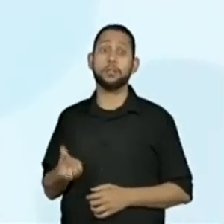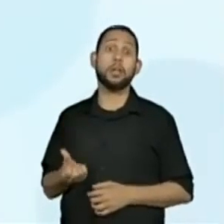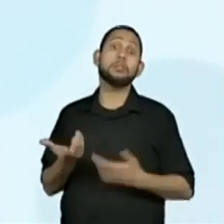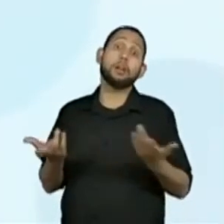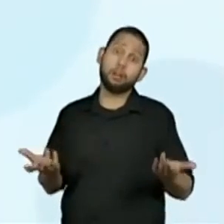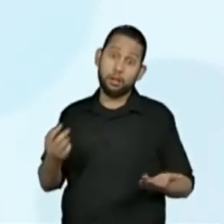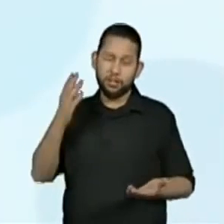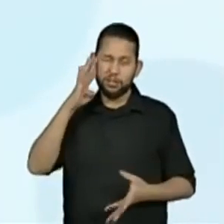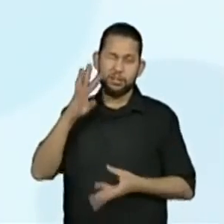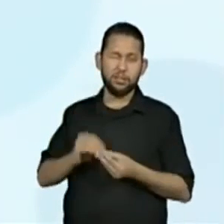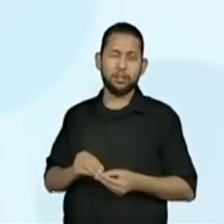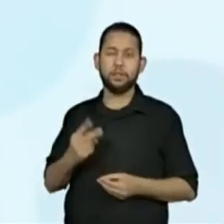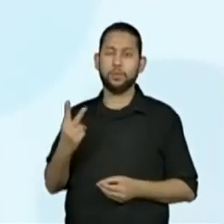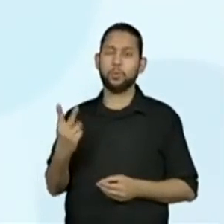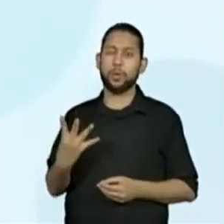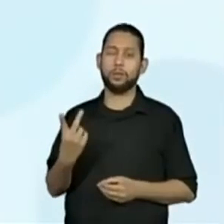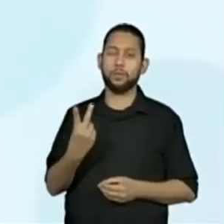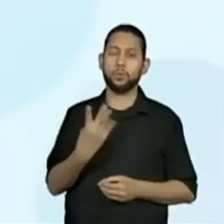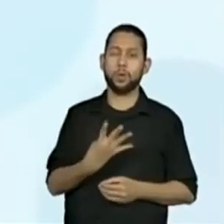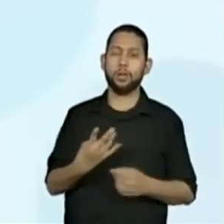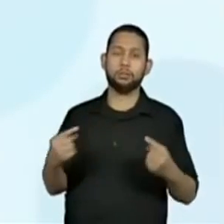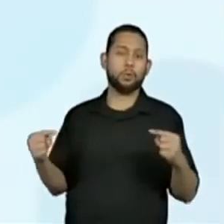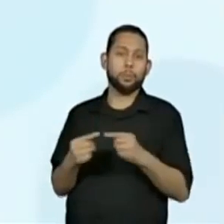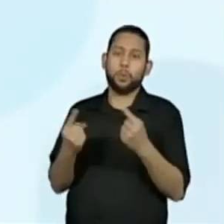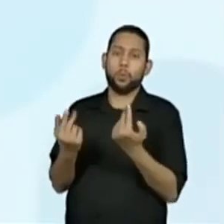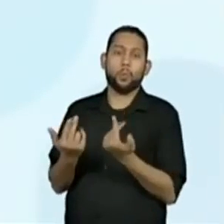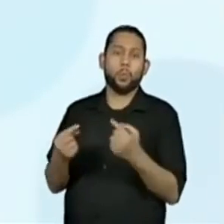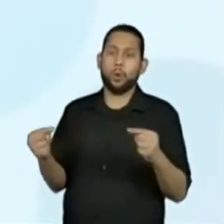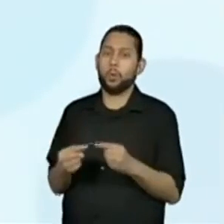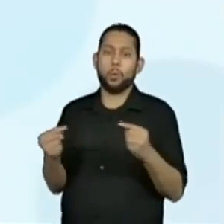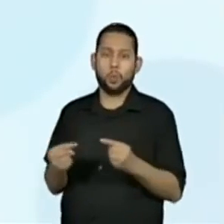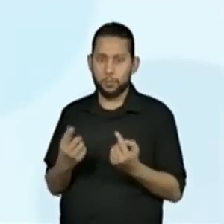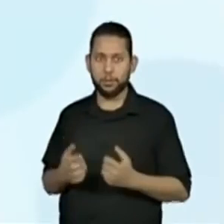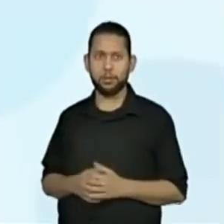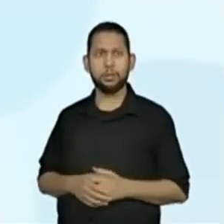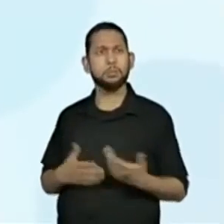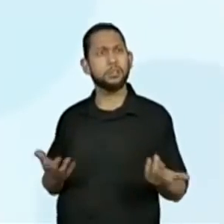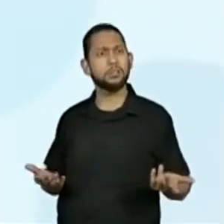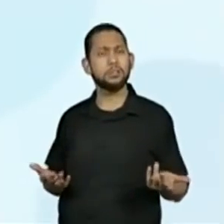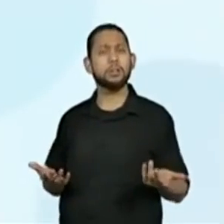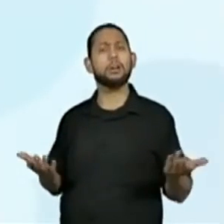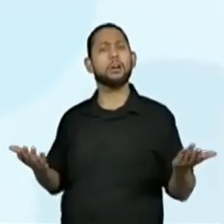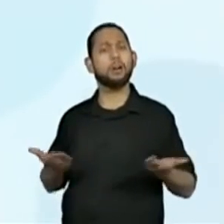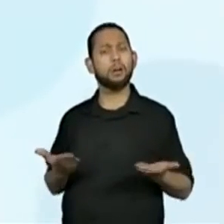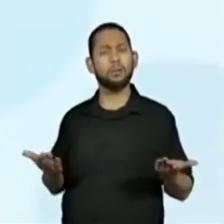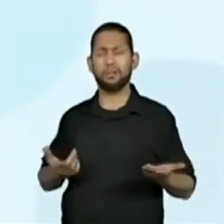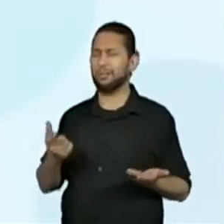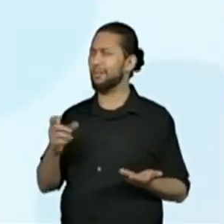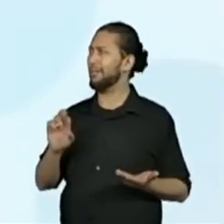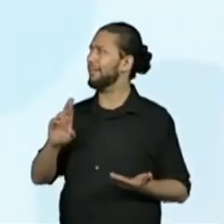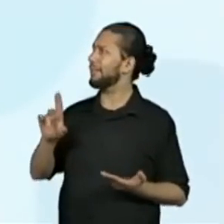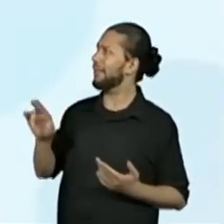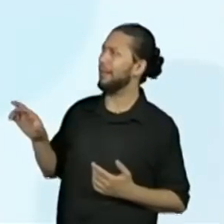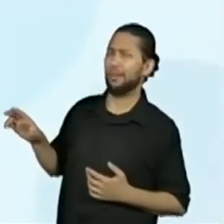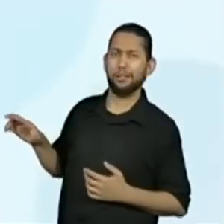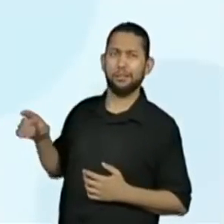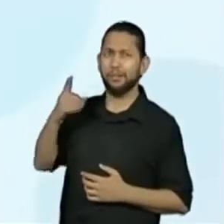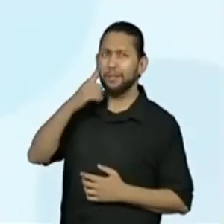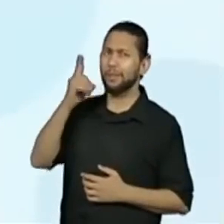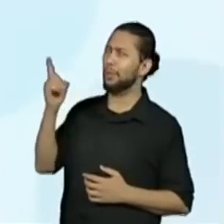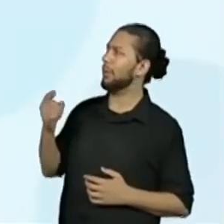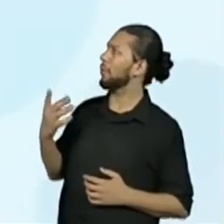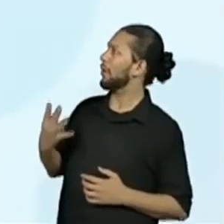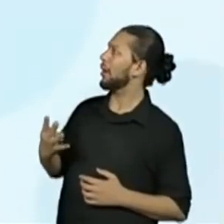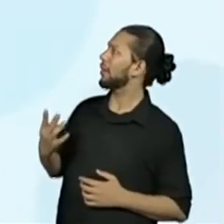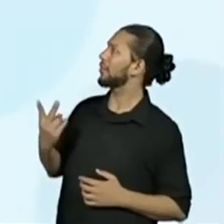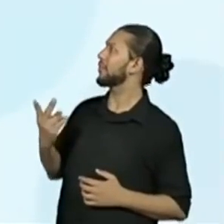aqui são equivalentes, não é? Essa e essa. Mas a seguinte, temos resultados, olha. Temos o 4, o